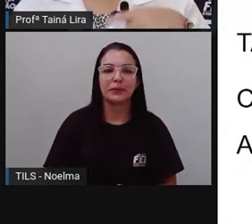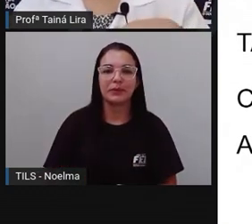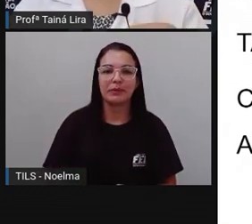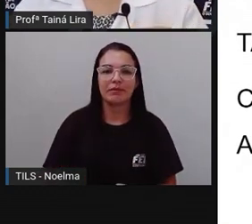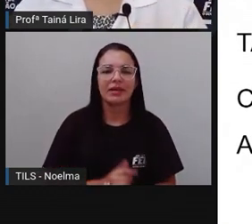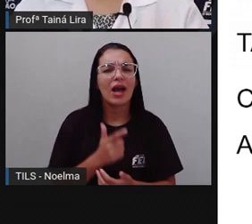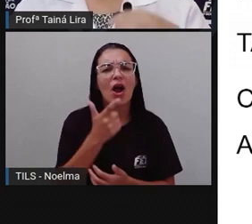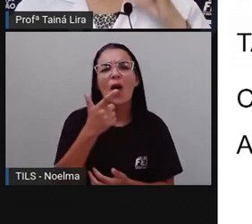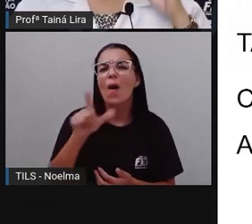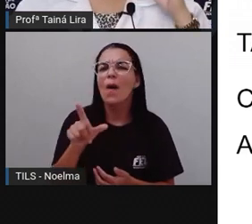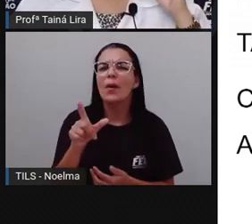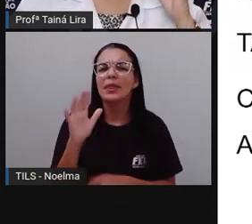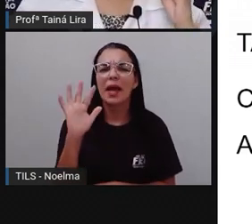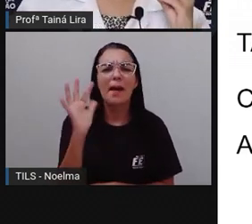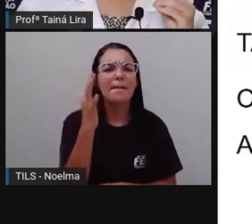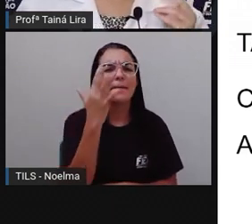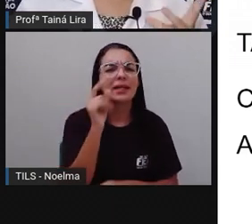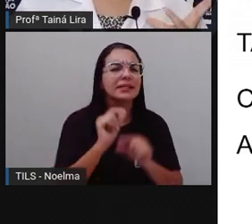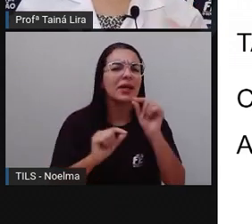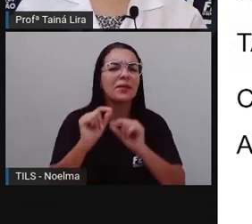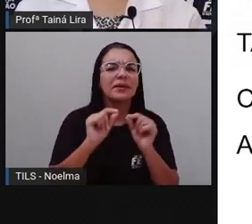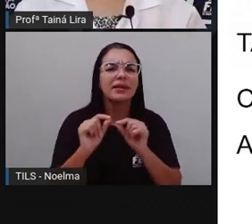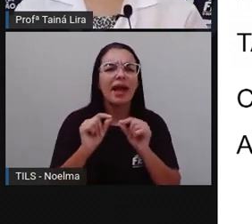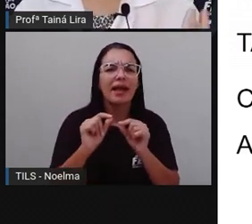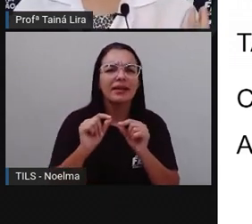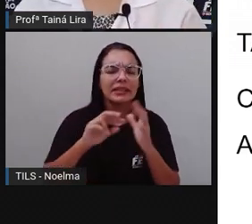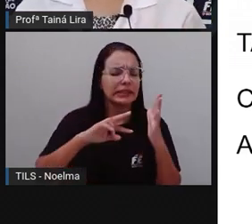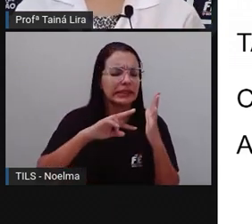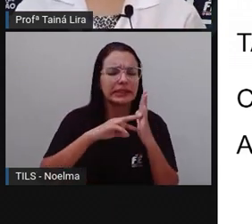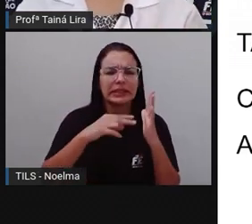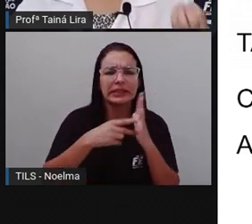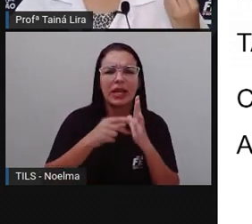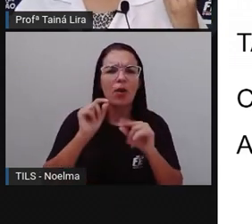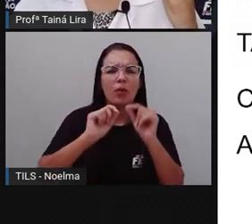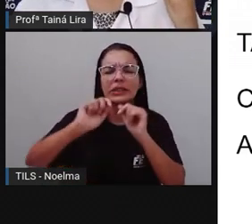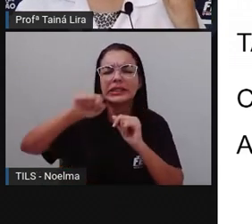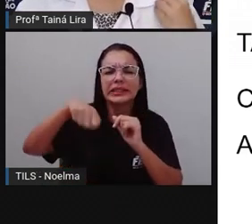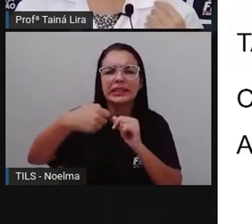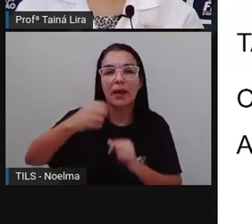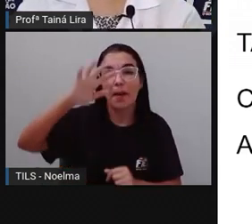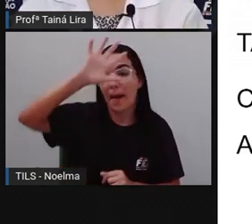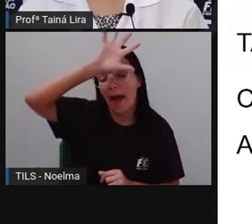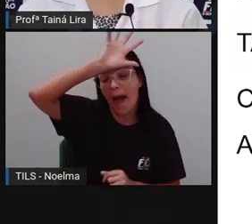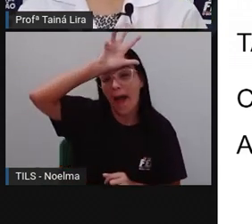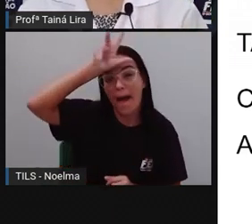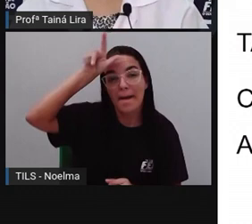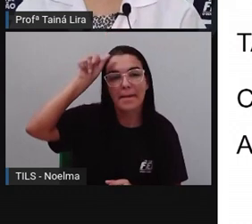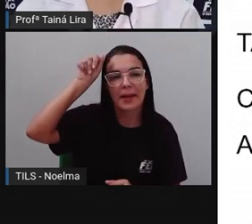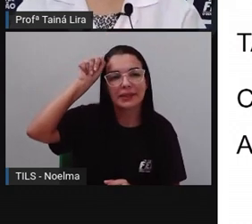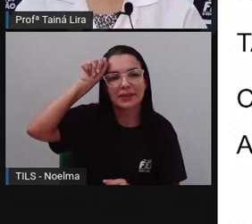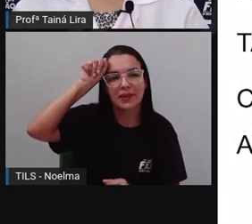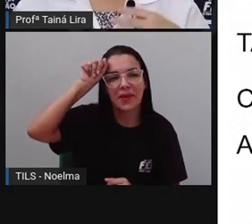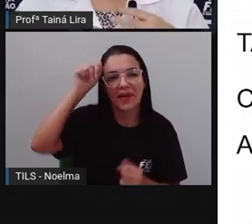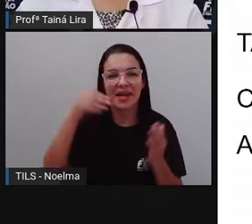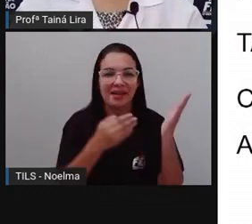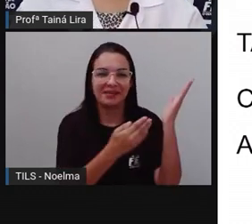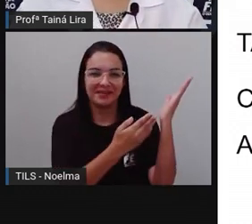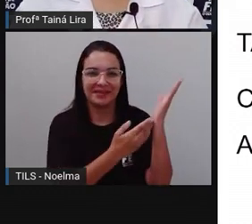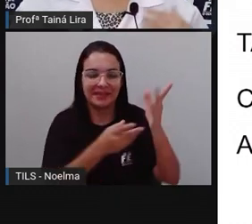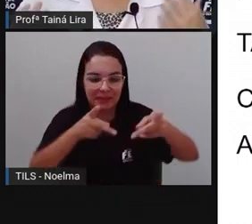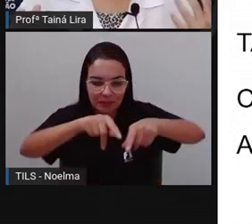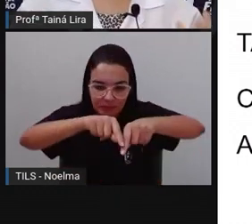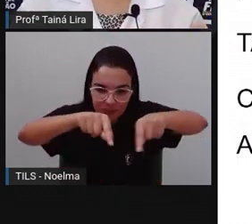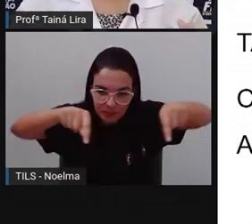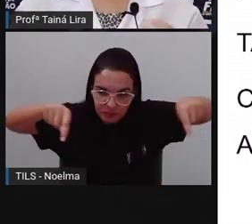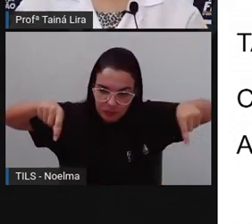Olha lá a outra, Que é o símbolo da Amazônia, Que é a Vitória Régia. Não é verdade? Então, a